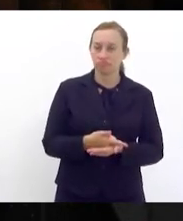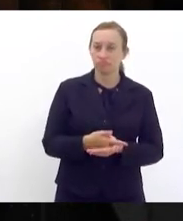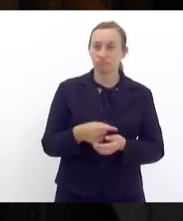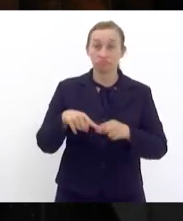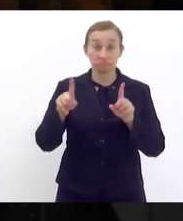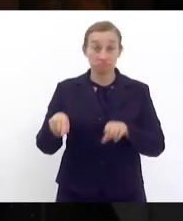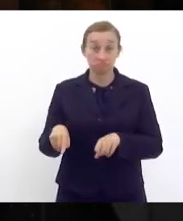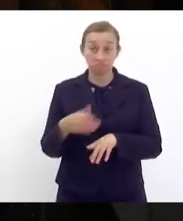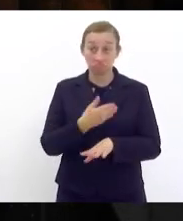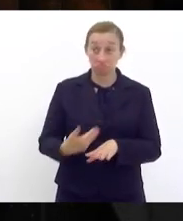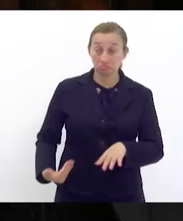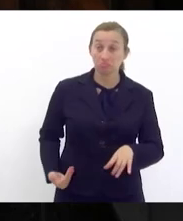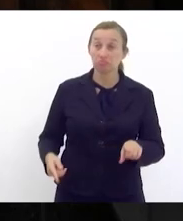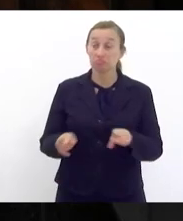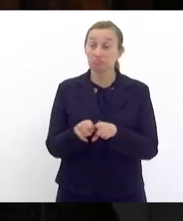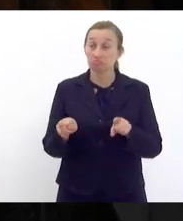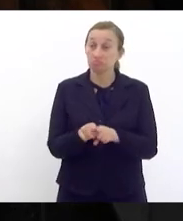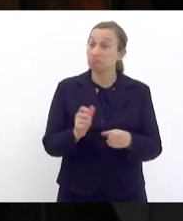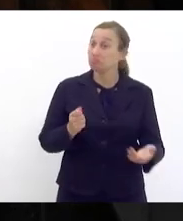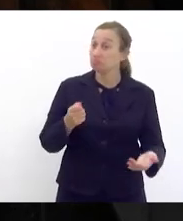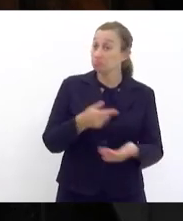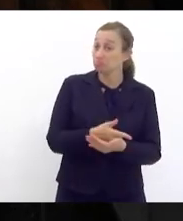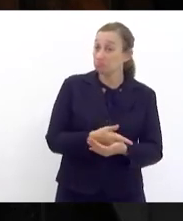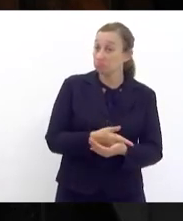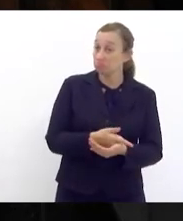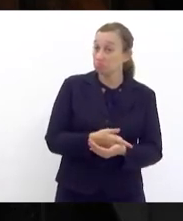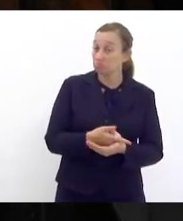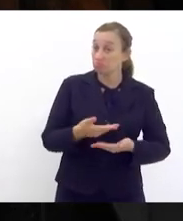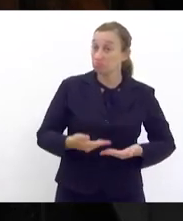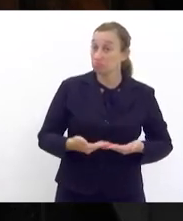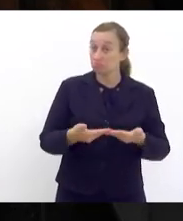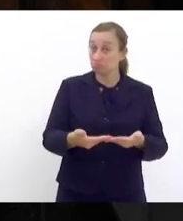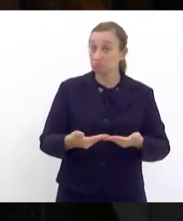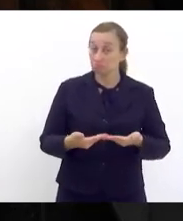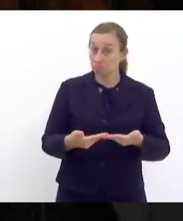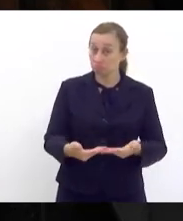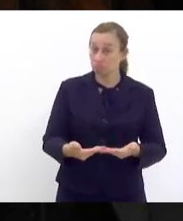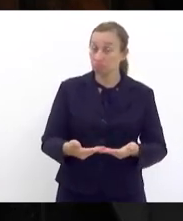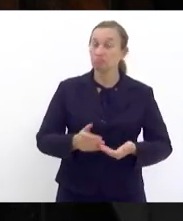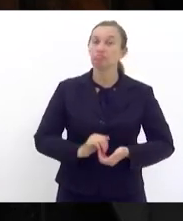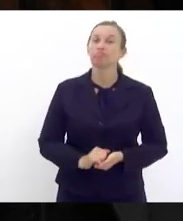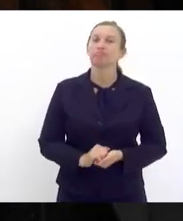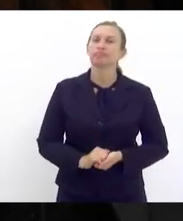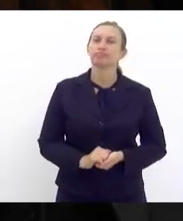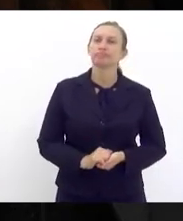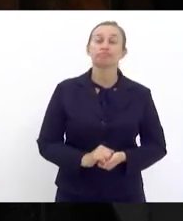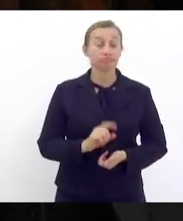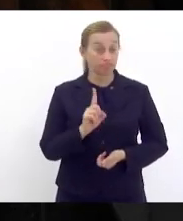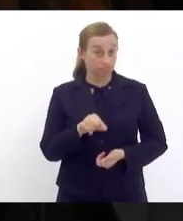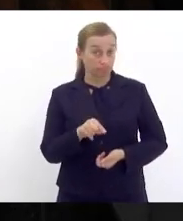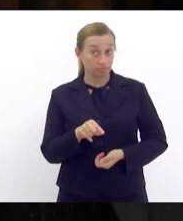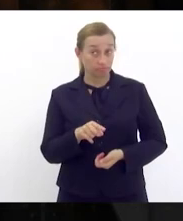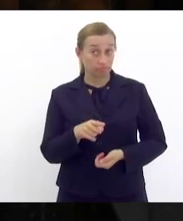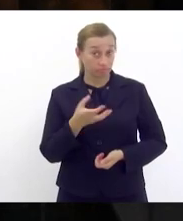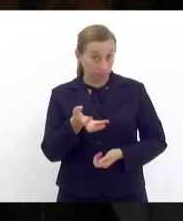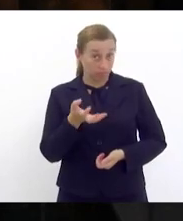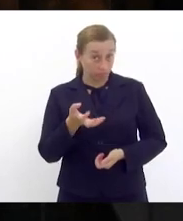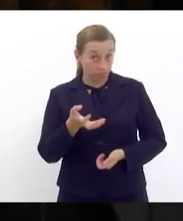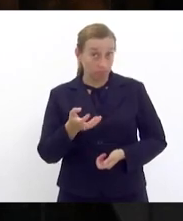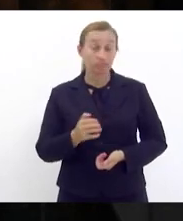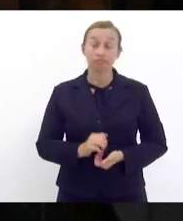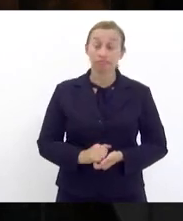nem tampouco de atraso de pagamento de fornecedores. E é isso mesmo que nós queremos.